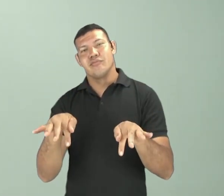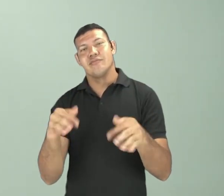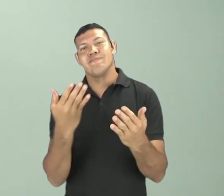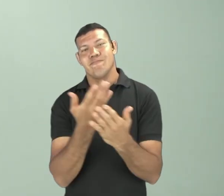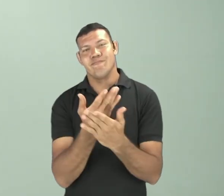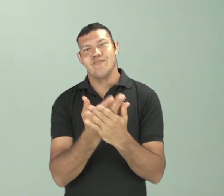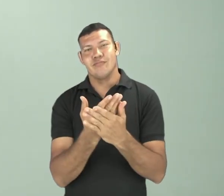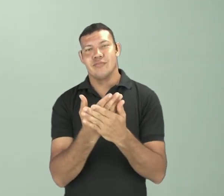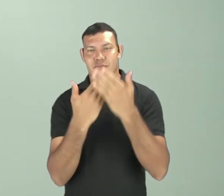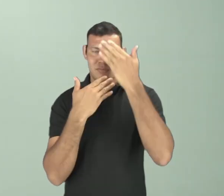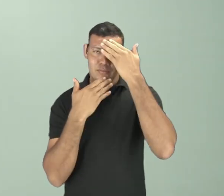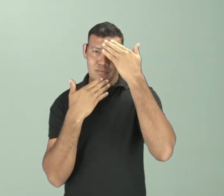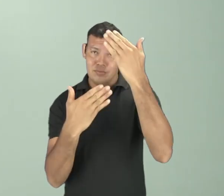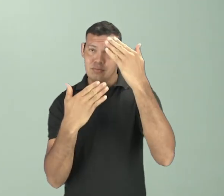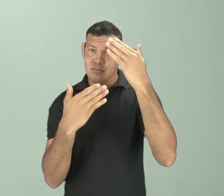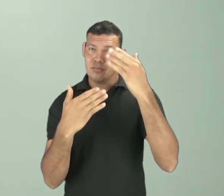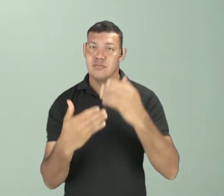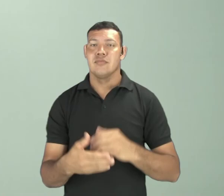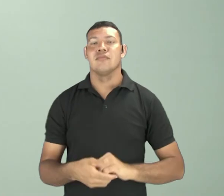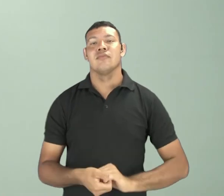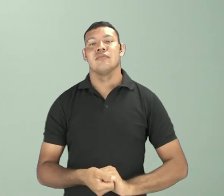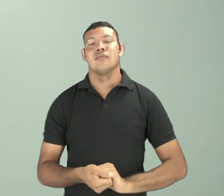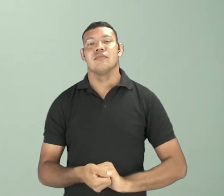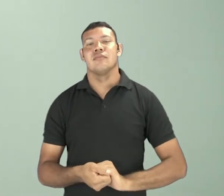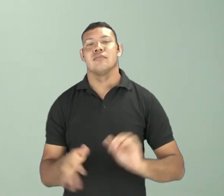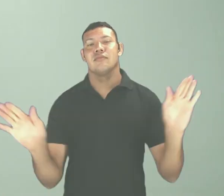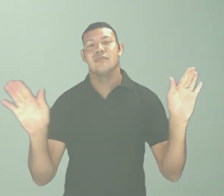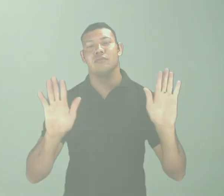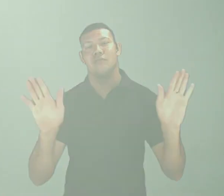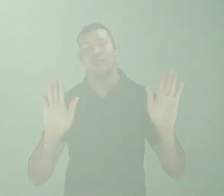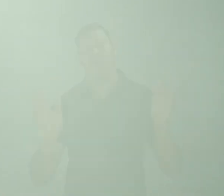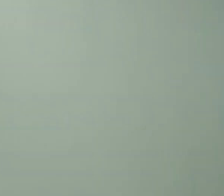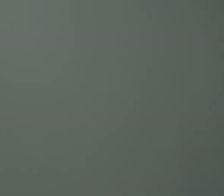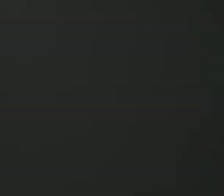Agradeço a vocês pela atenção. Fiquem com Deus. Um abraço.